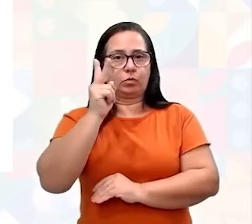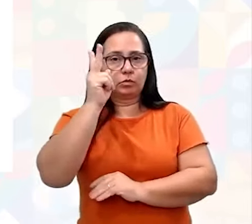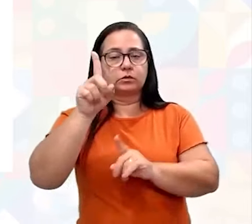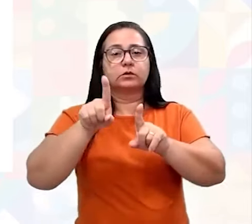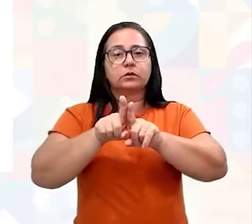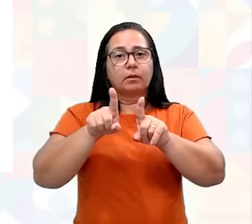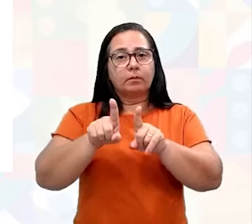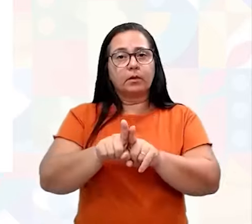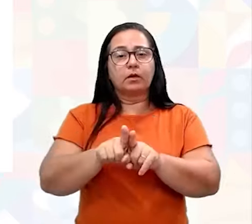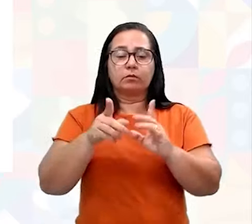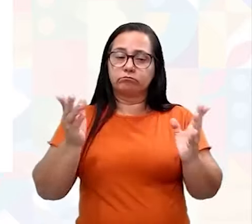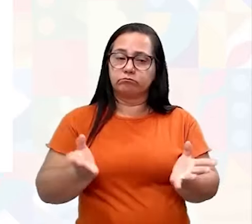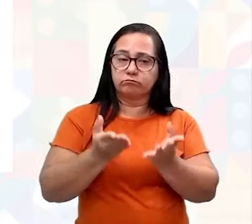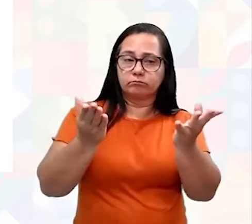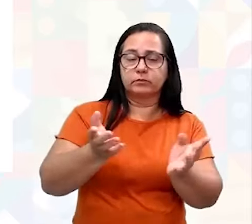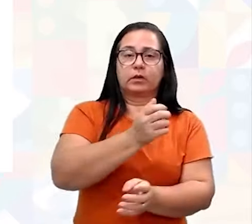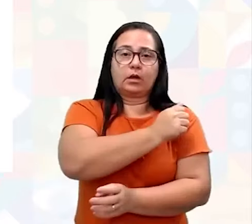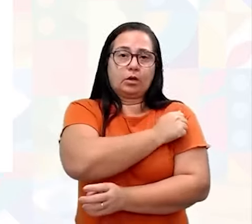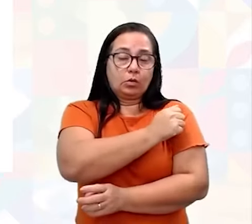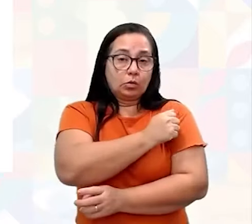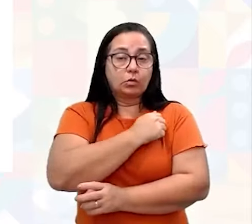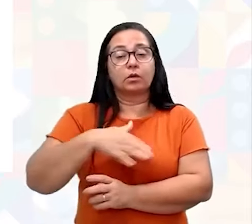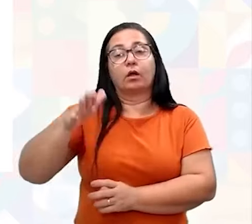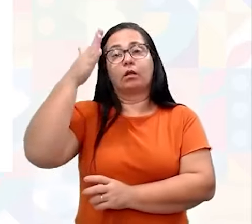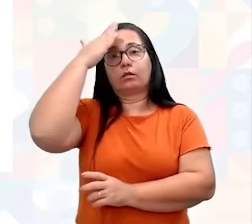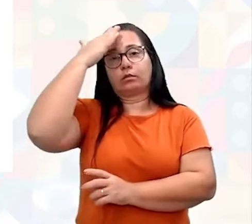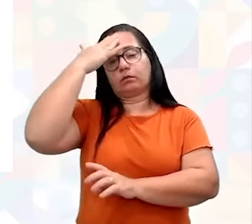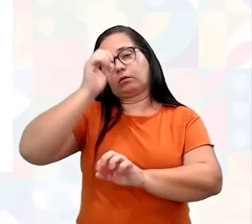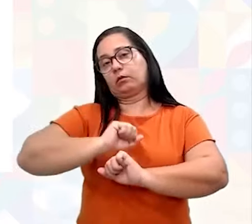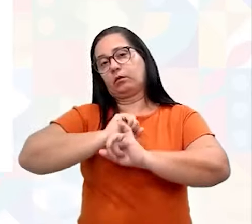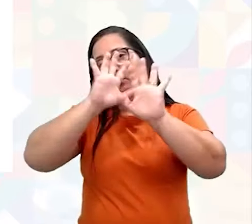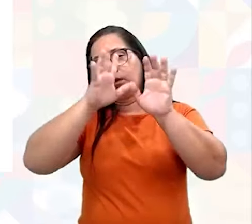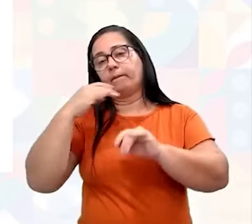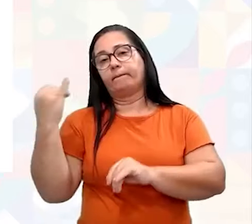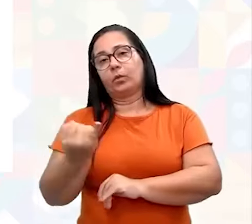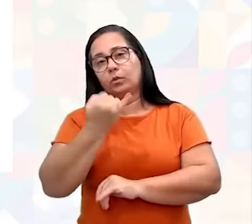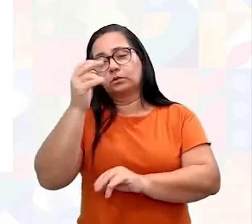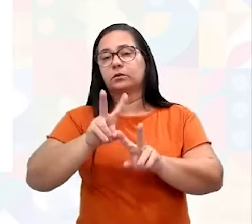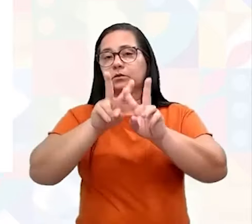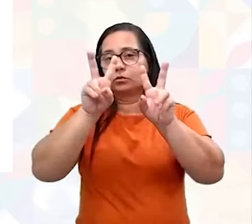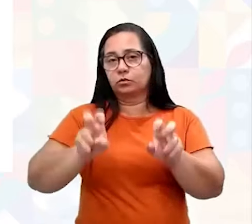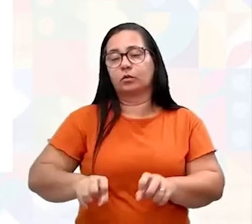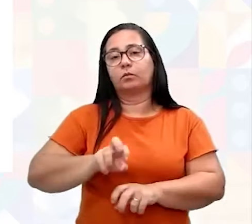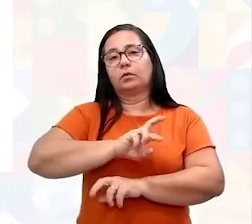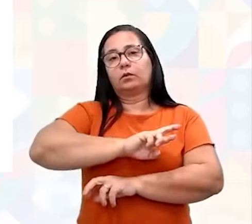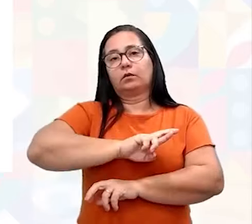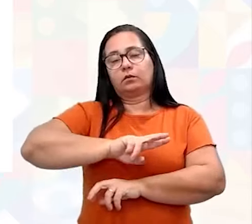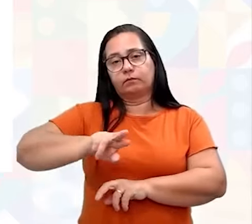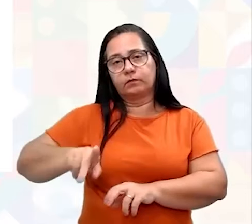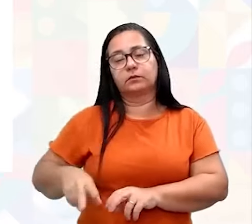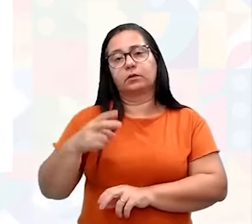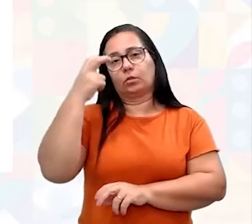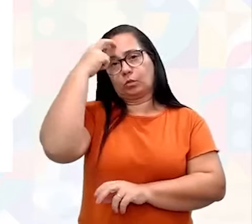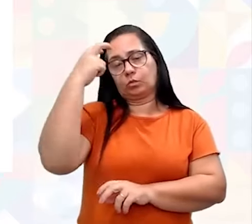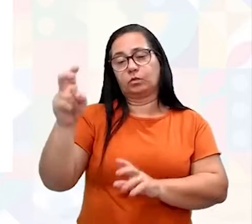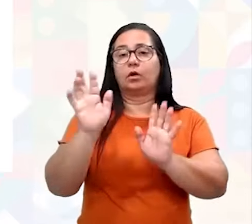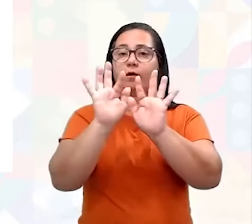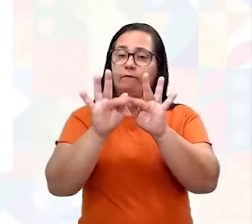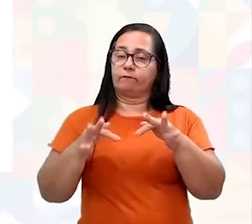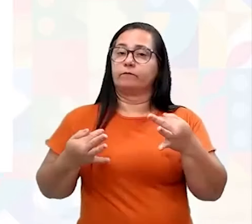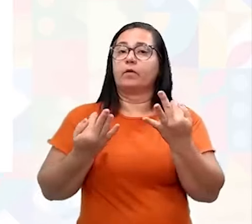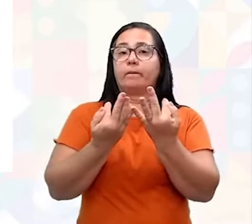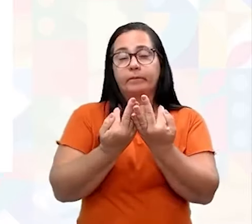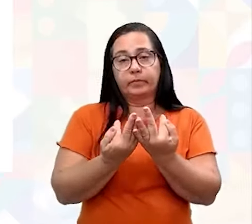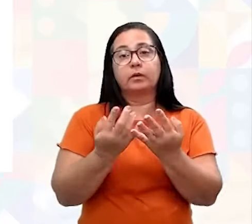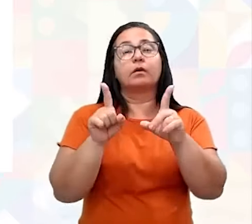fazer com que o estudante, o aluno, ele entenda essa importância da diversidade cultural, as famílias em si,